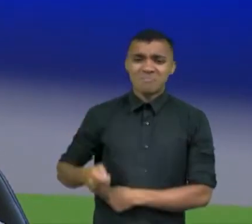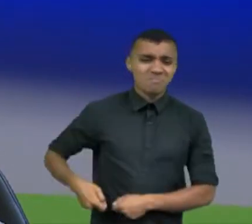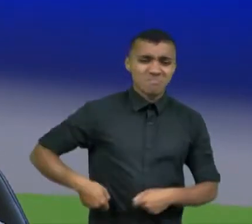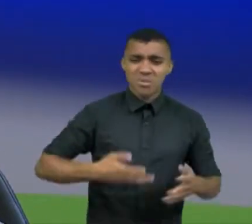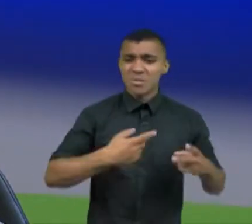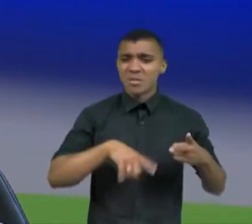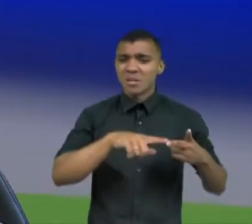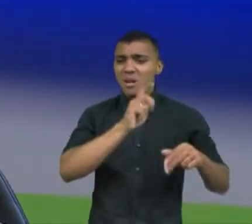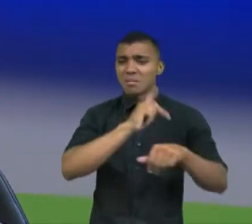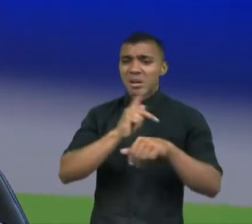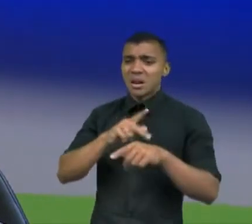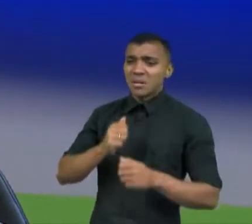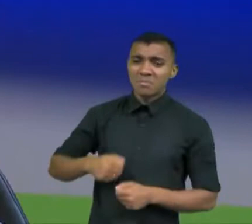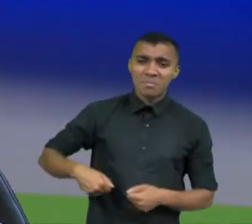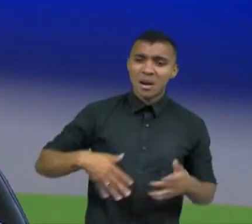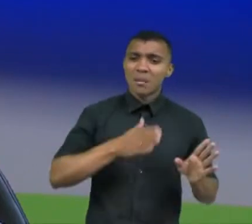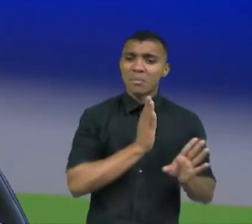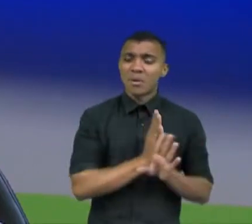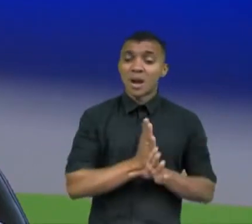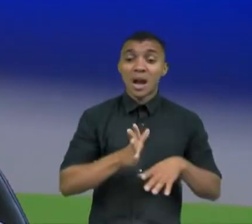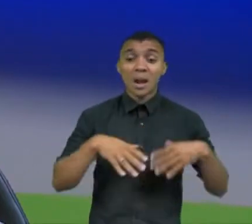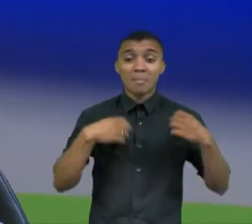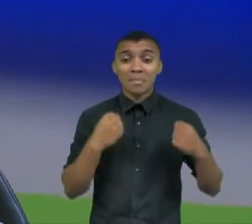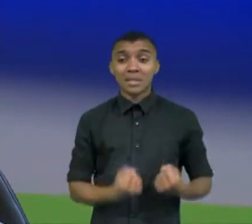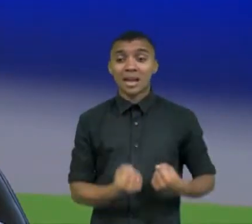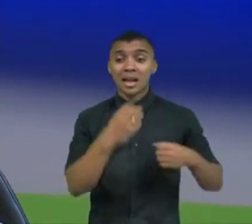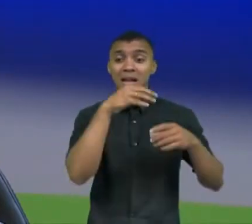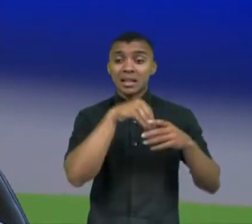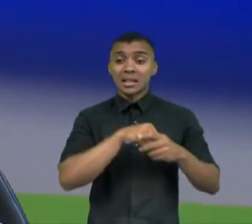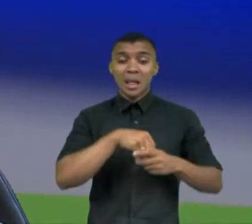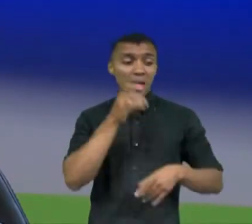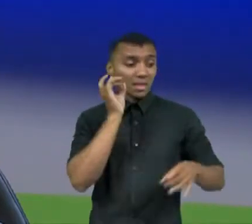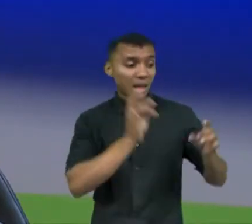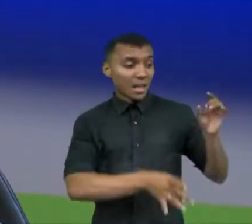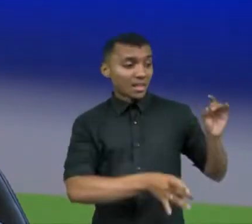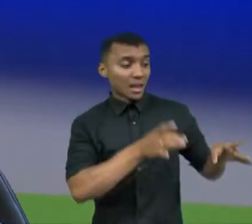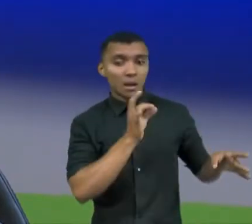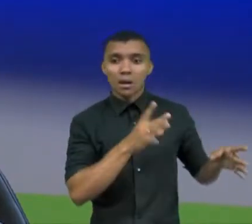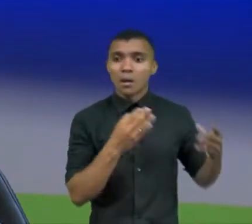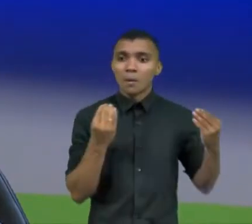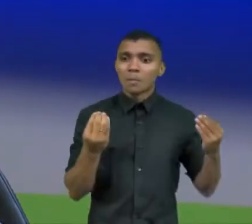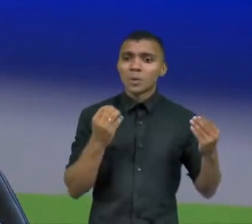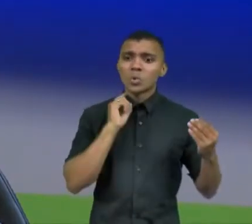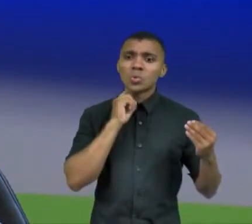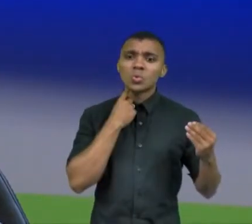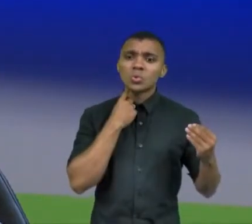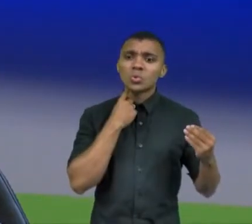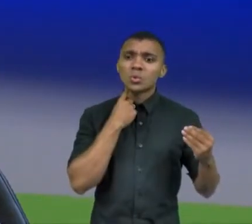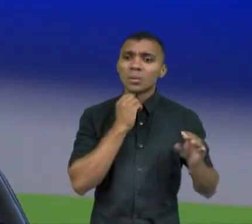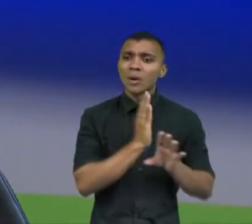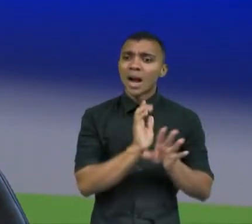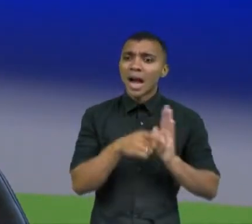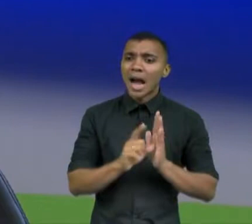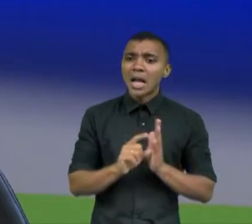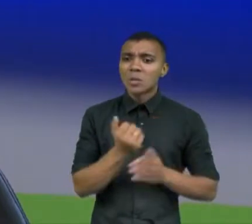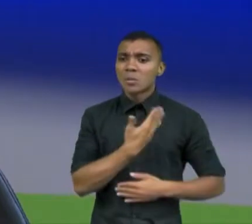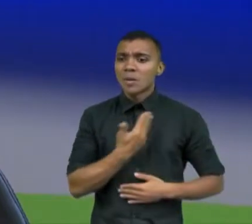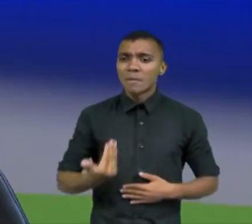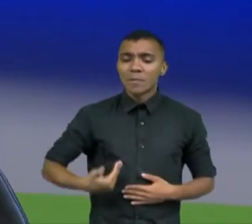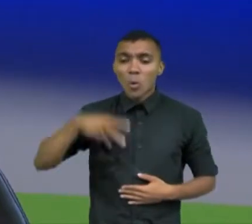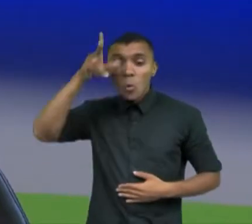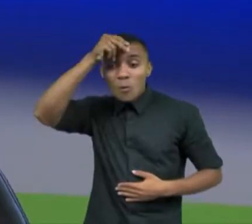para ter mais peso no lixo. E foi uma época que não tinha dinheiro. A prefeitura não tinha autonomia.